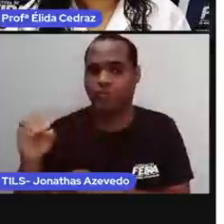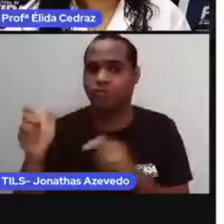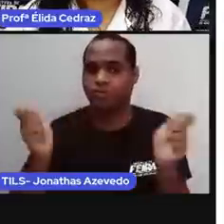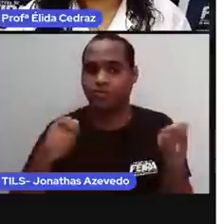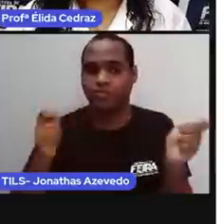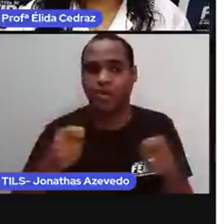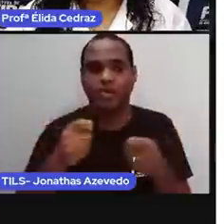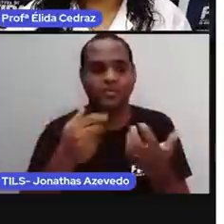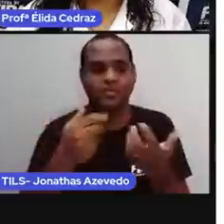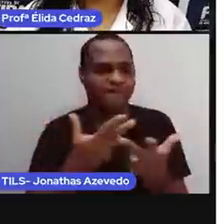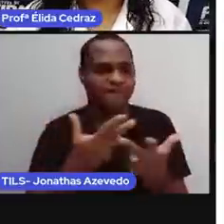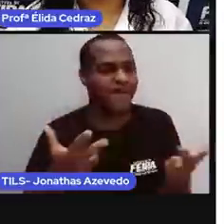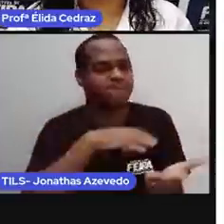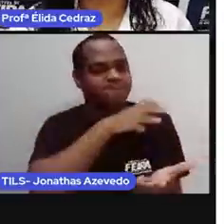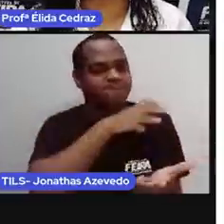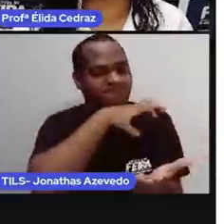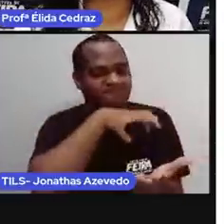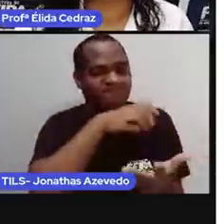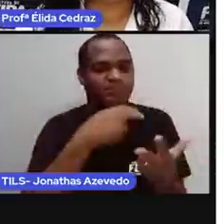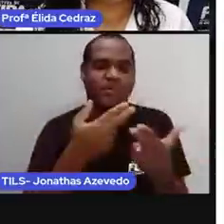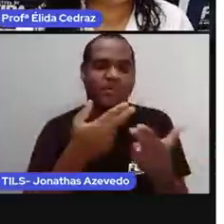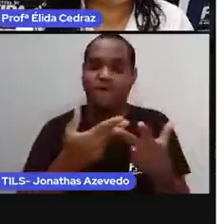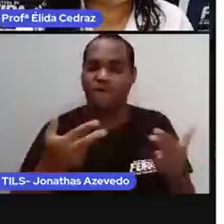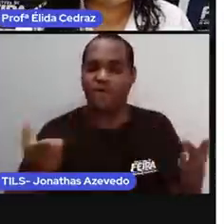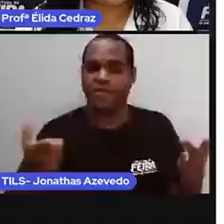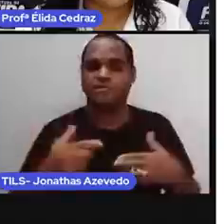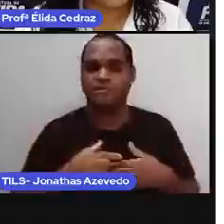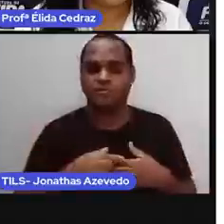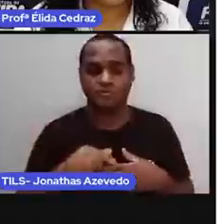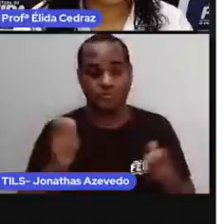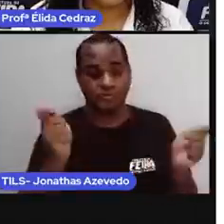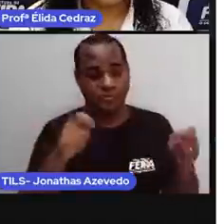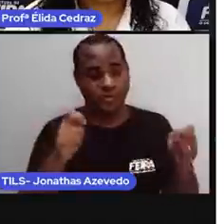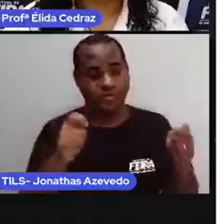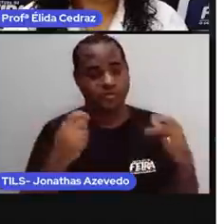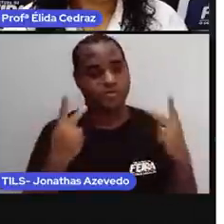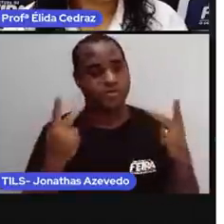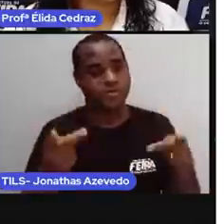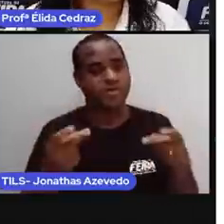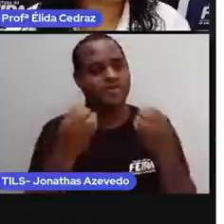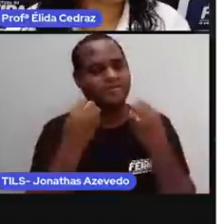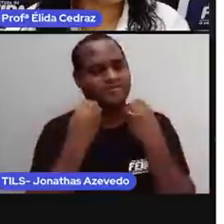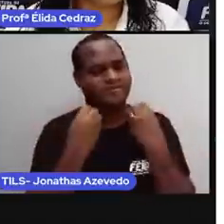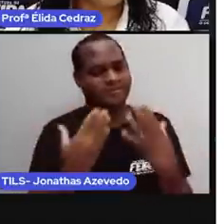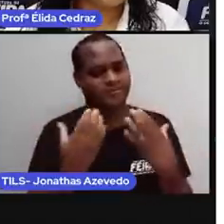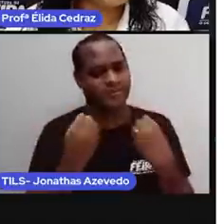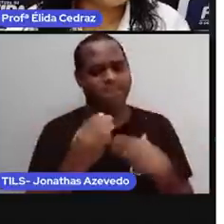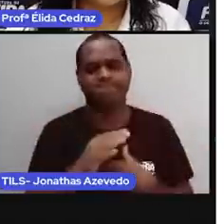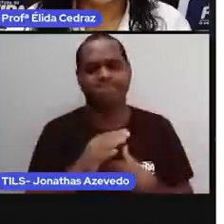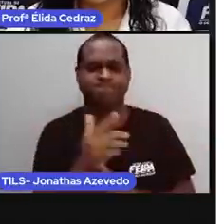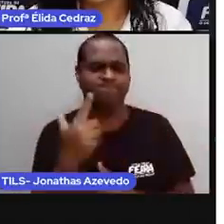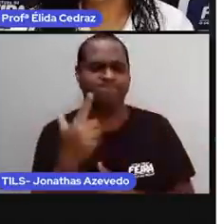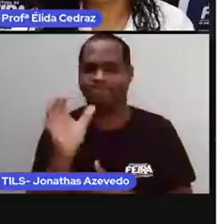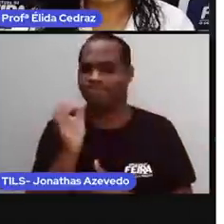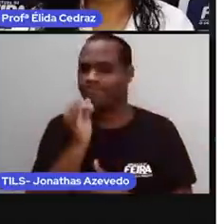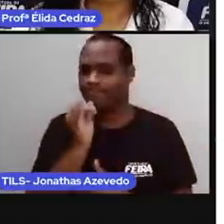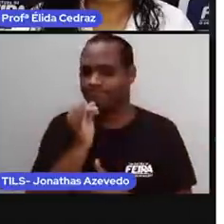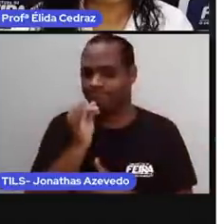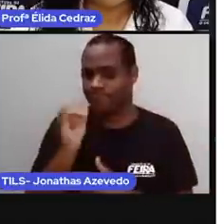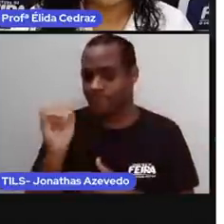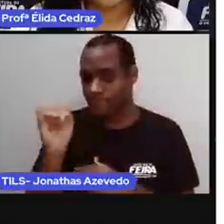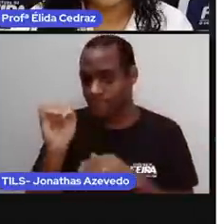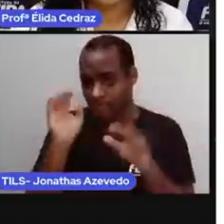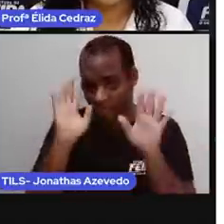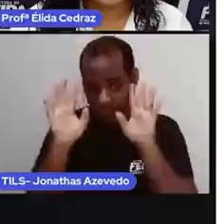os tipos de animais. E aí a gente pode ir lá visitar. Mas a gente não pode ter animal